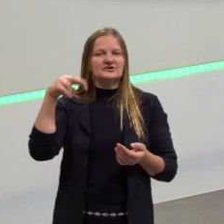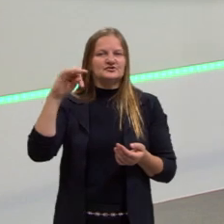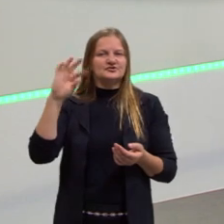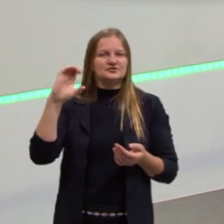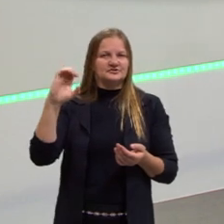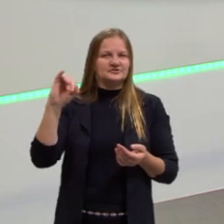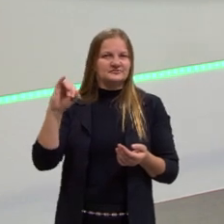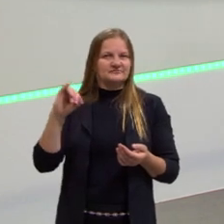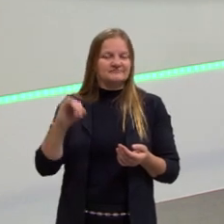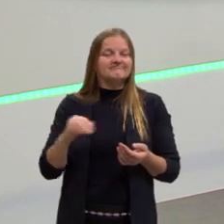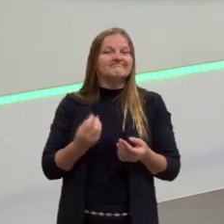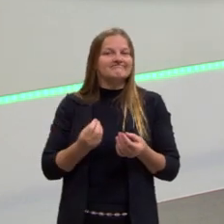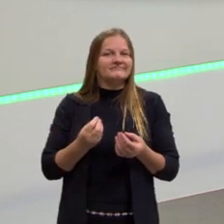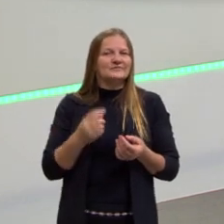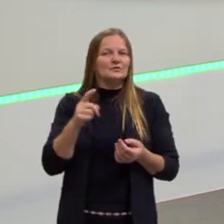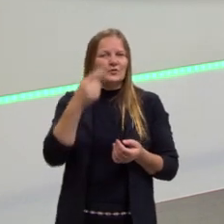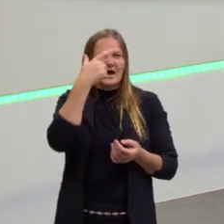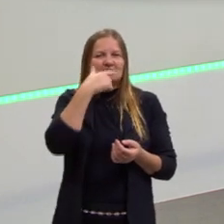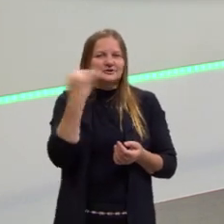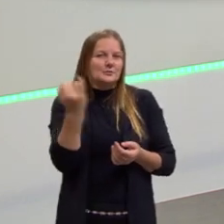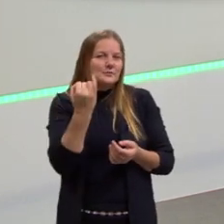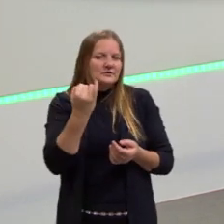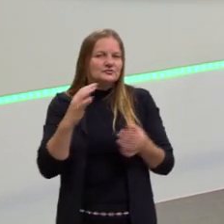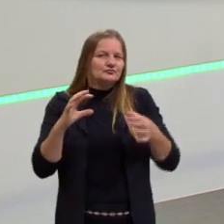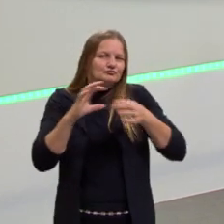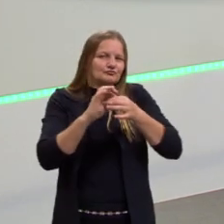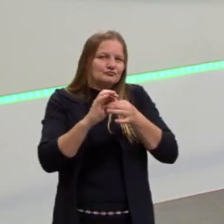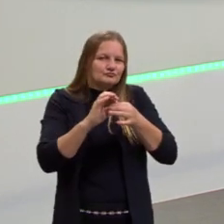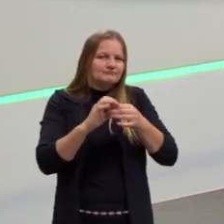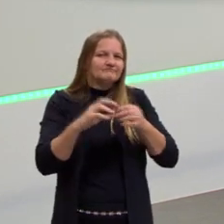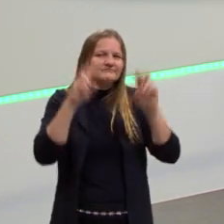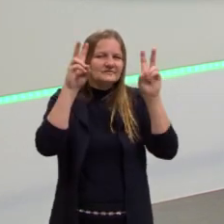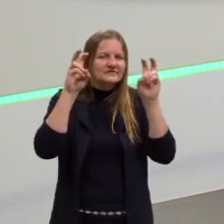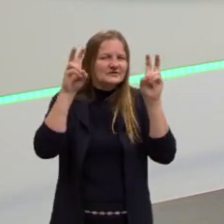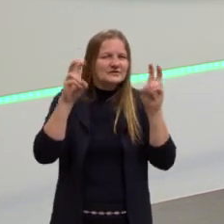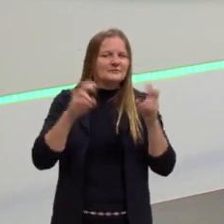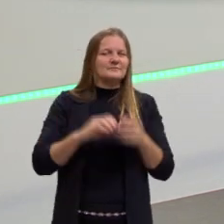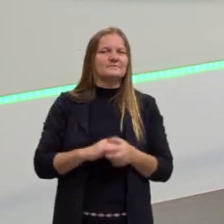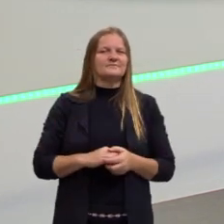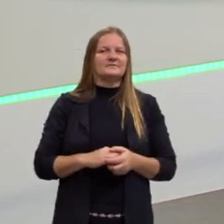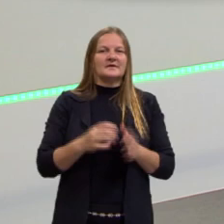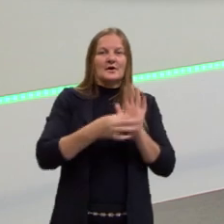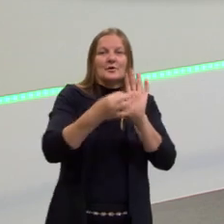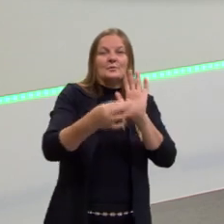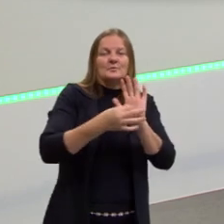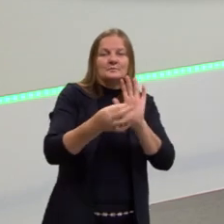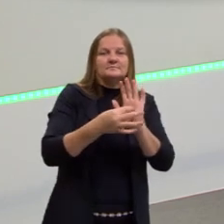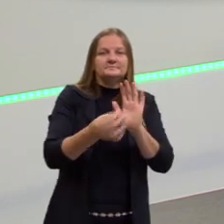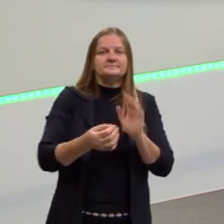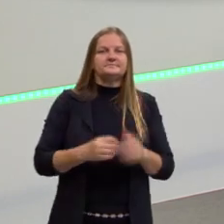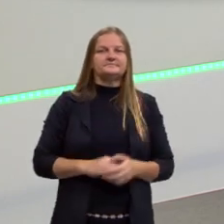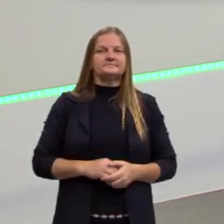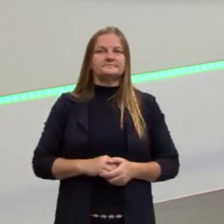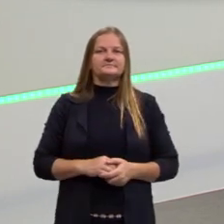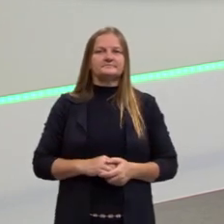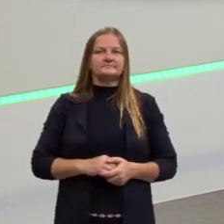porque tu acha que tem super a ver com o assunto, com a temática, com a tua argumentação. O que tu vai fazer?